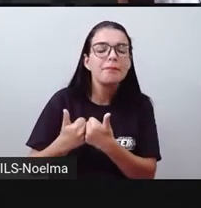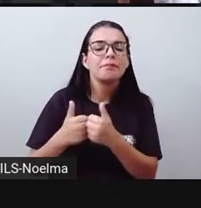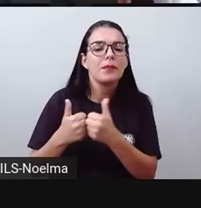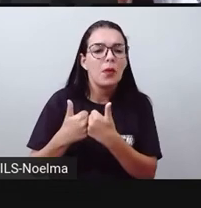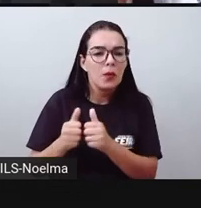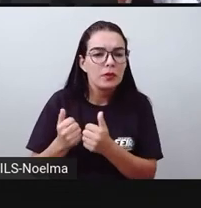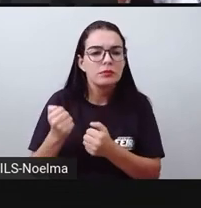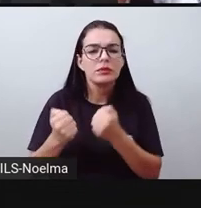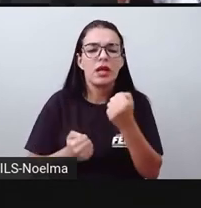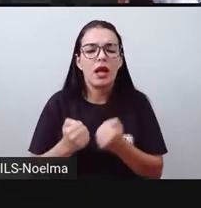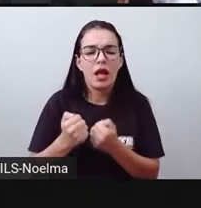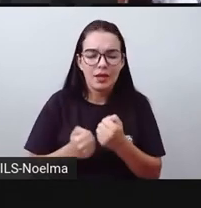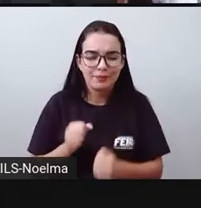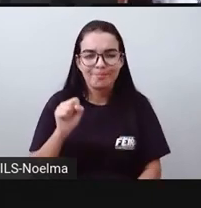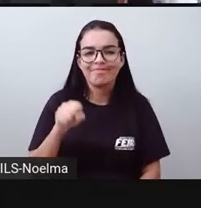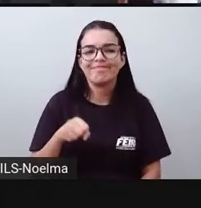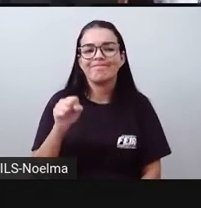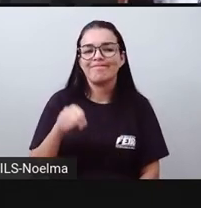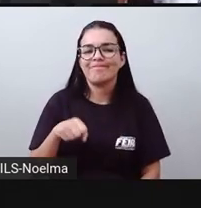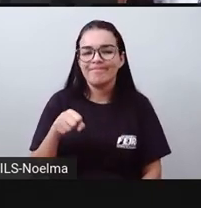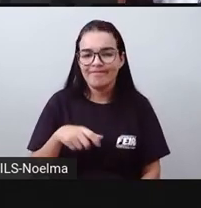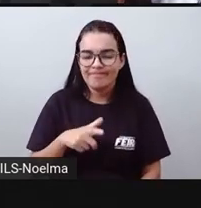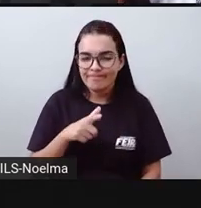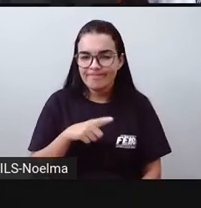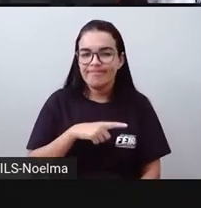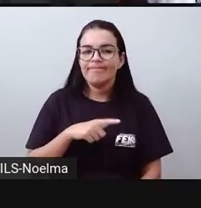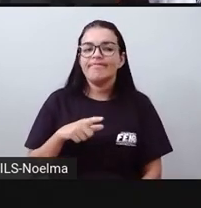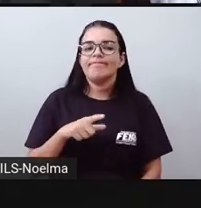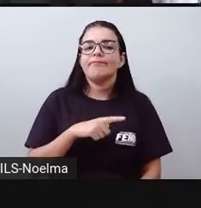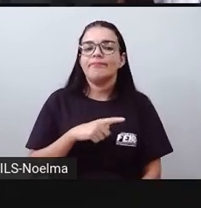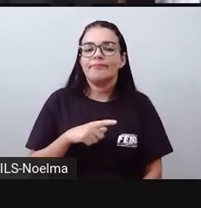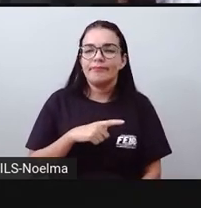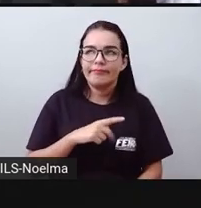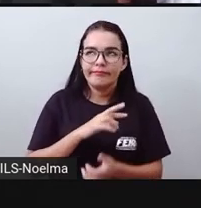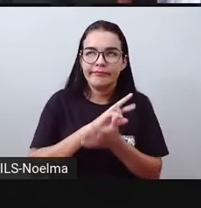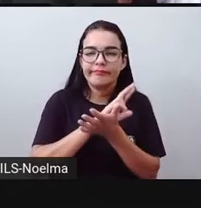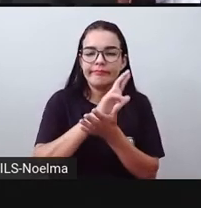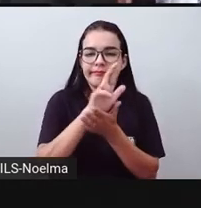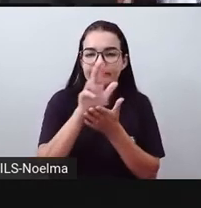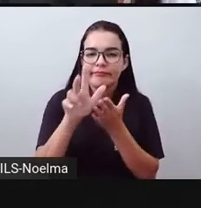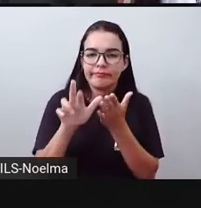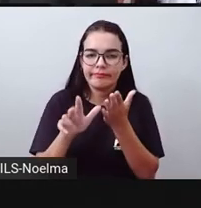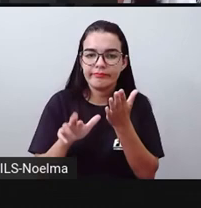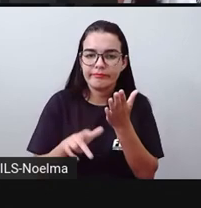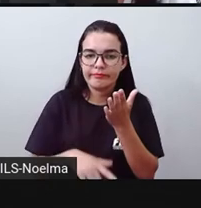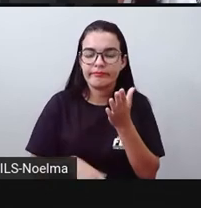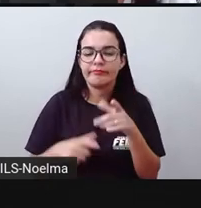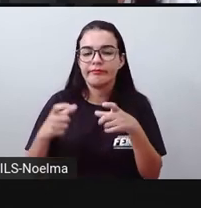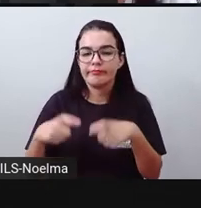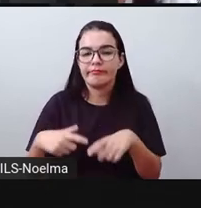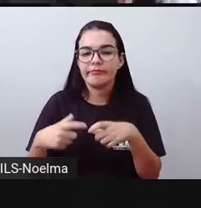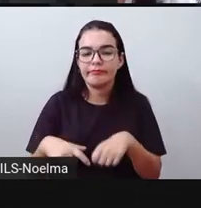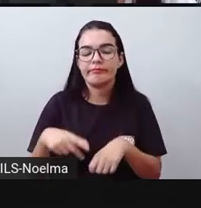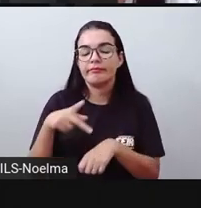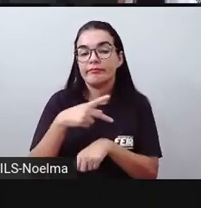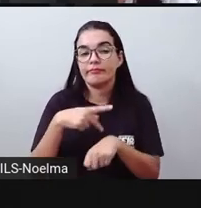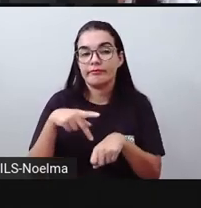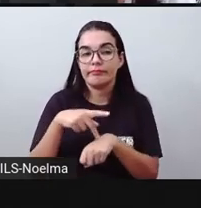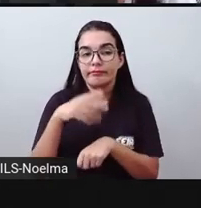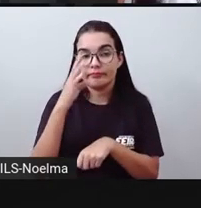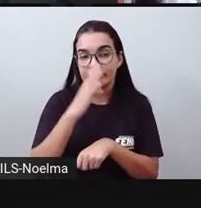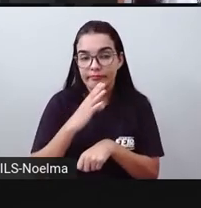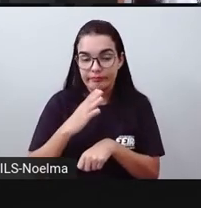Trafega, não é? Existem aí por diversos estados, por diversos lugares do nosso país, infelizmente